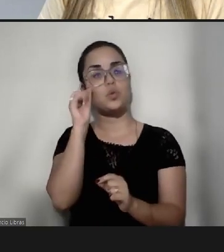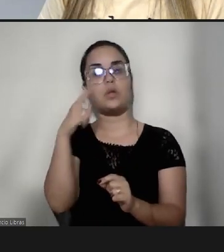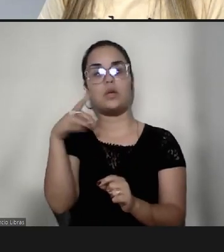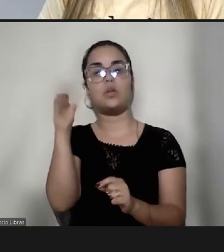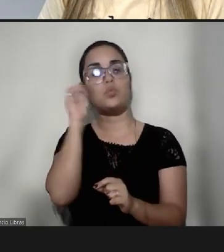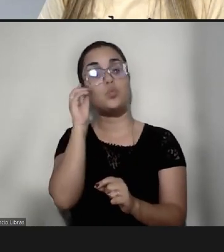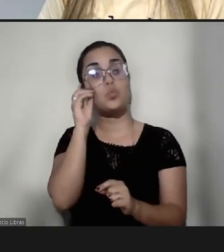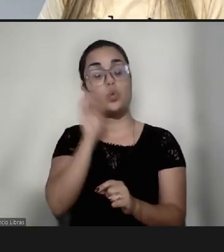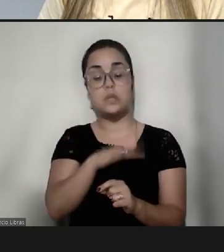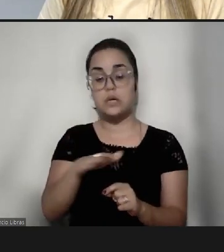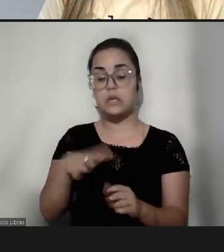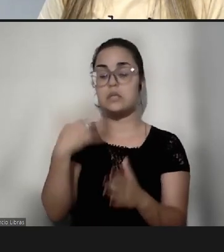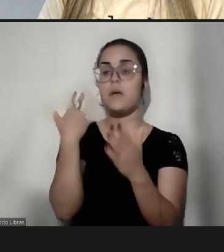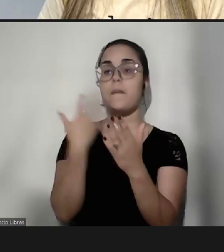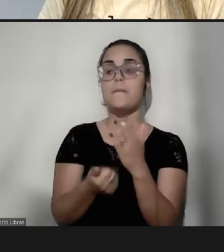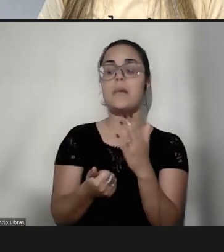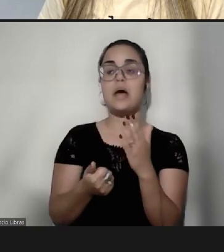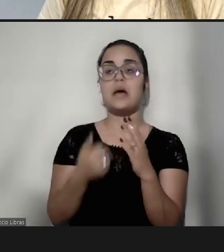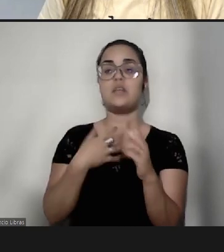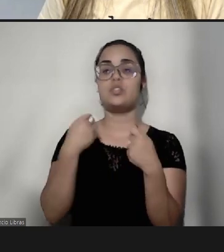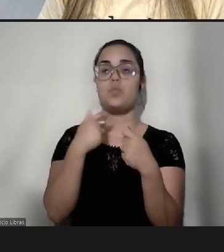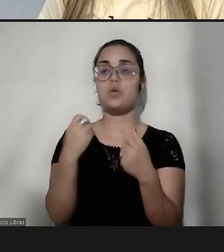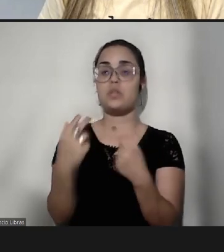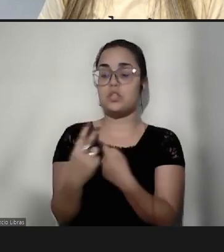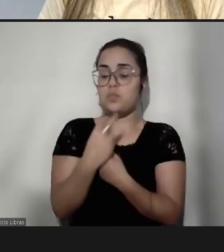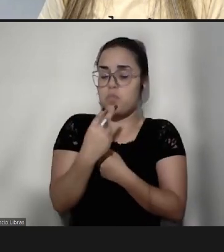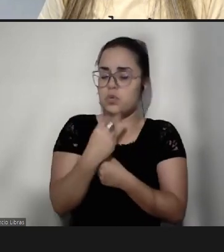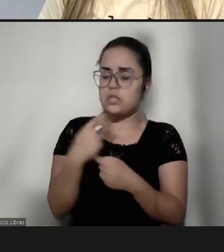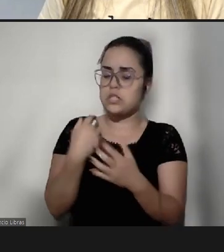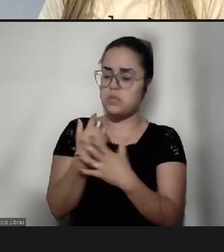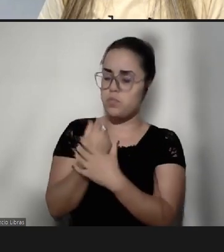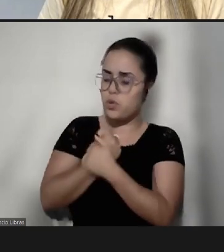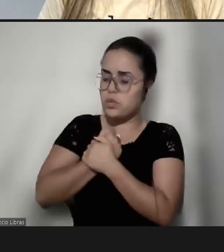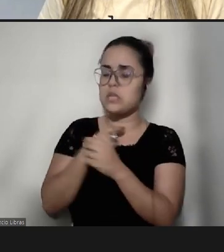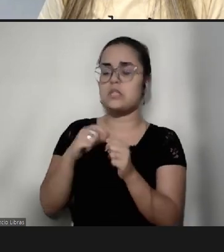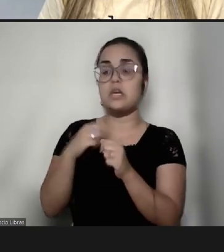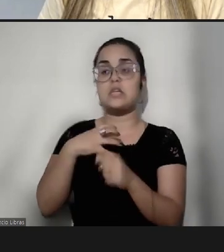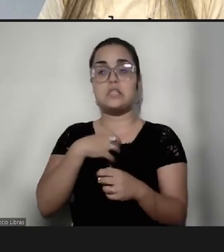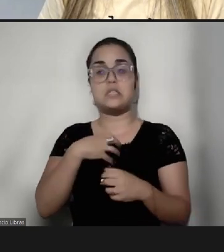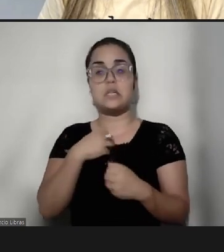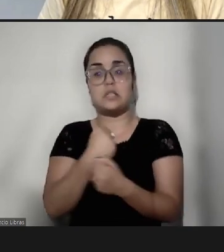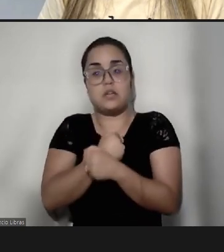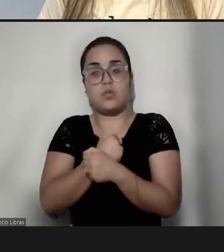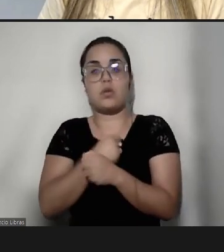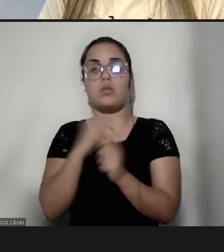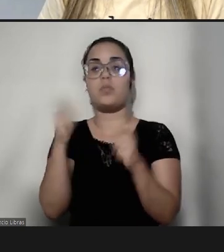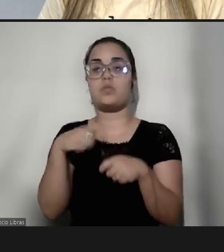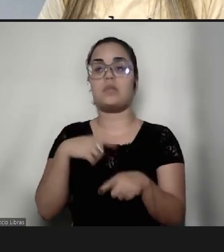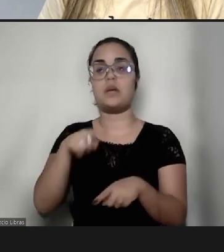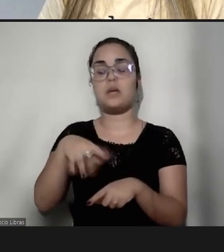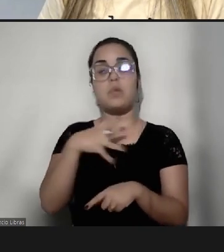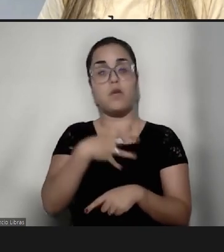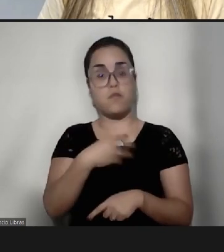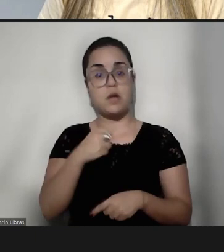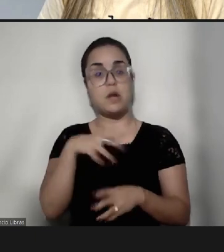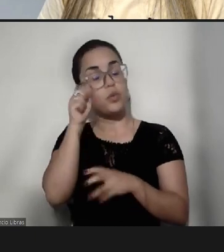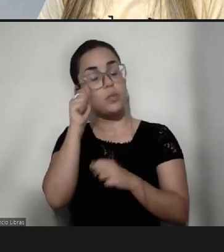pede e precisa muito de proteção, se sente segura perto da gente, quando eu permiti que o Gabriel dormisse comigo,